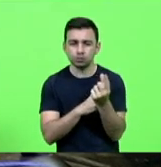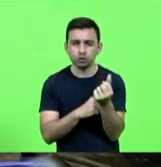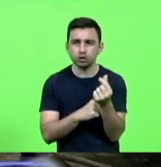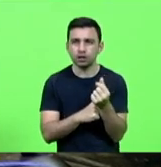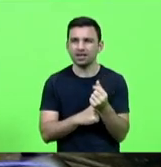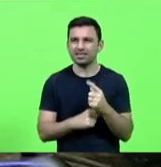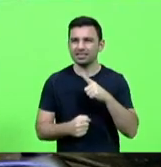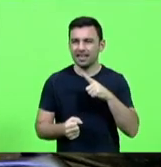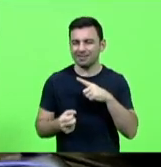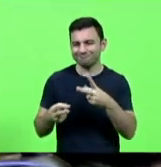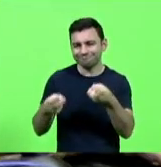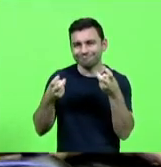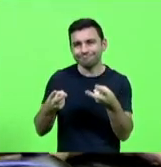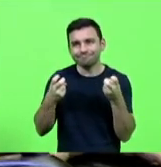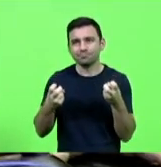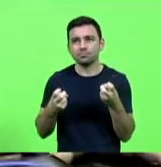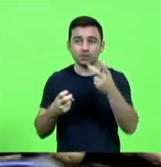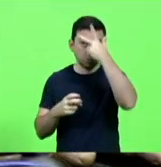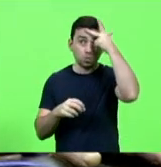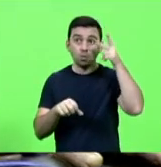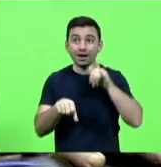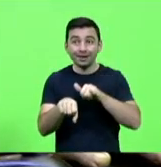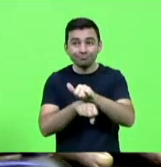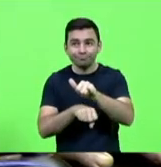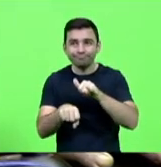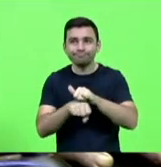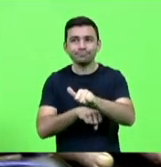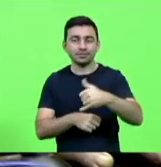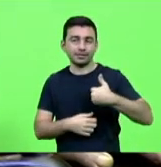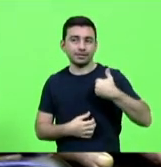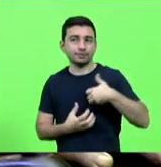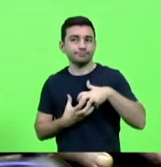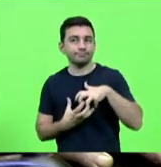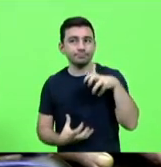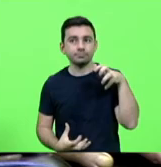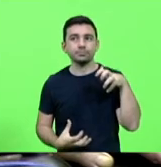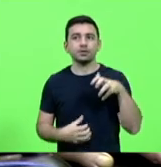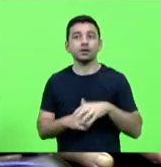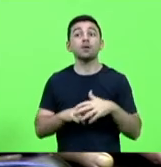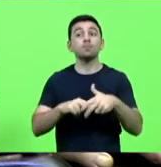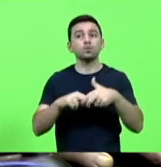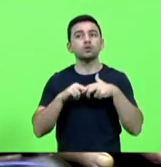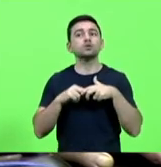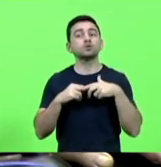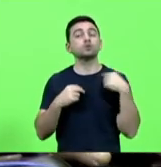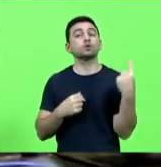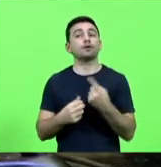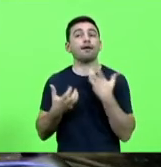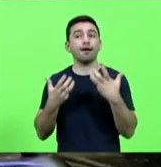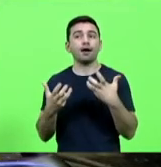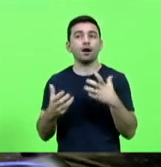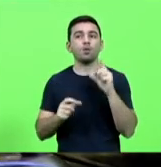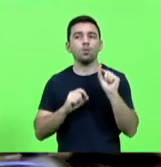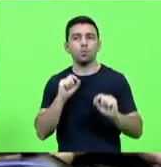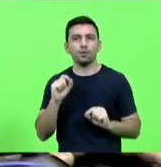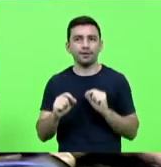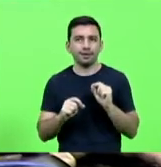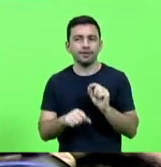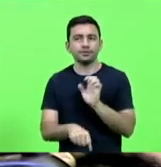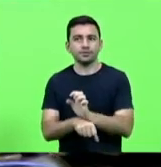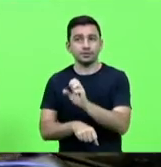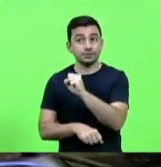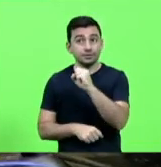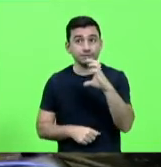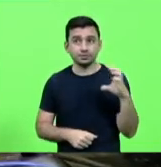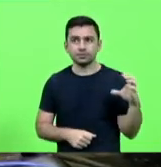estelionatários que enganam os nossos idosos e por isso nós queremos fazer no estado de Santa Catarina